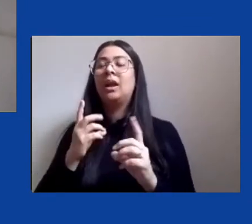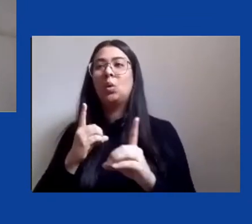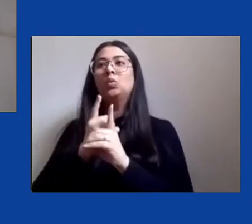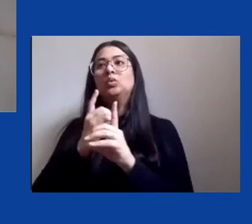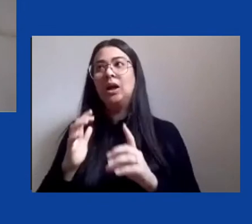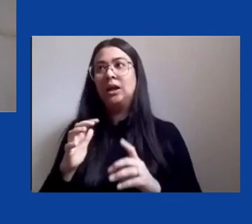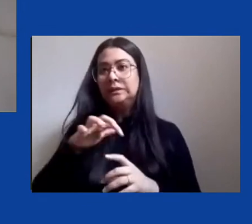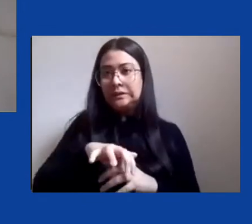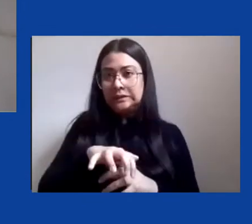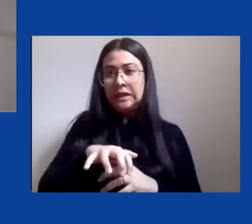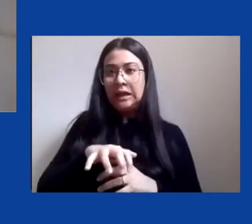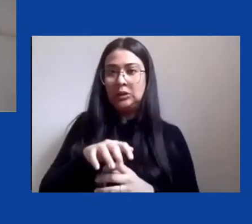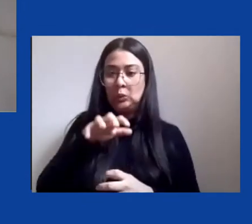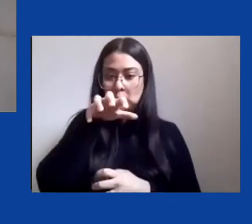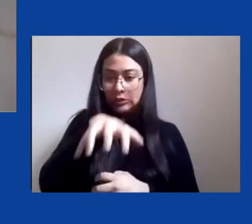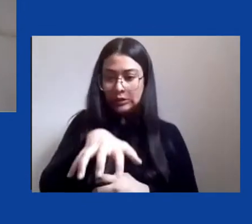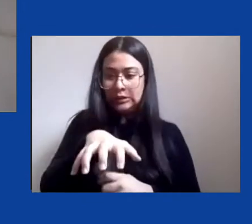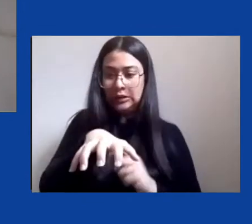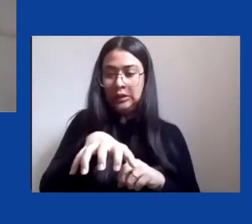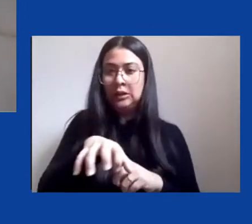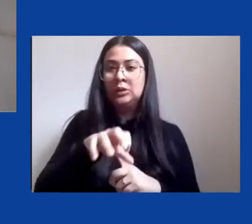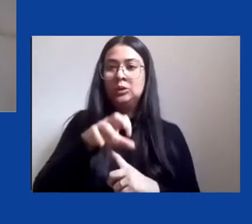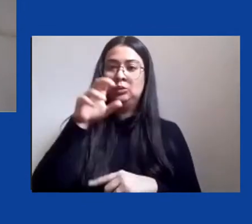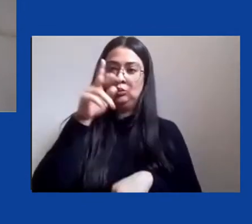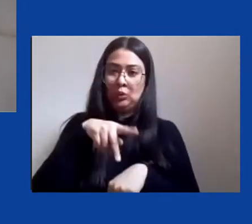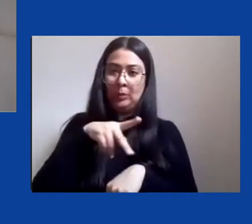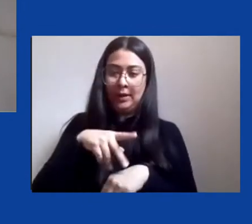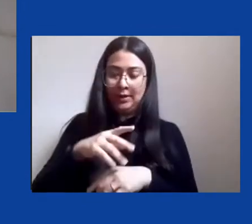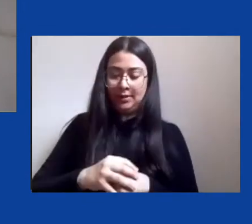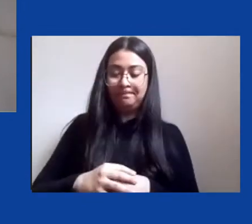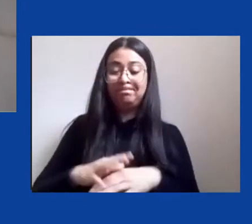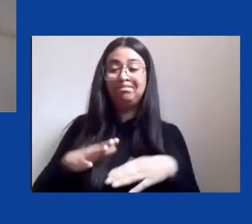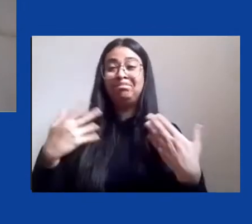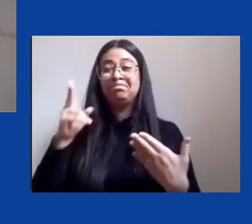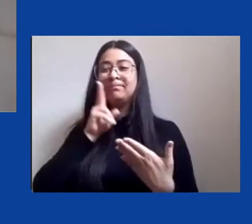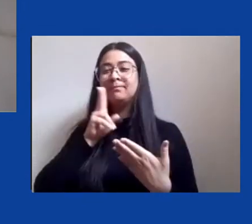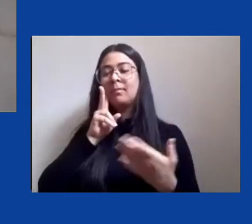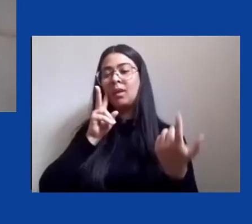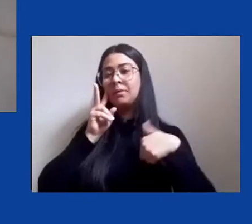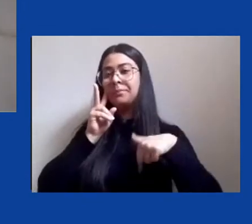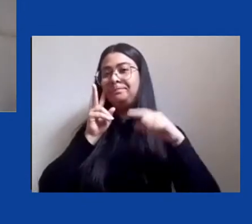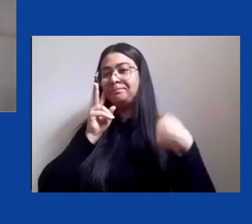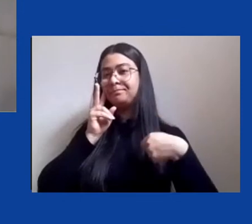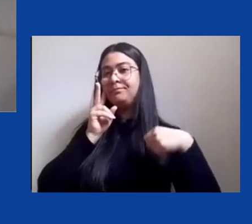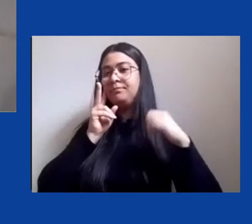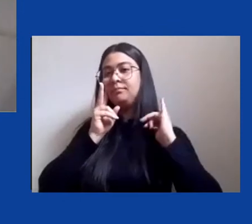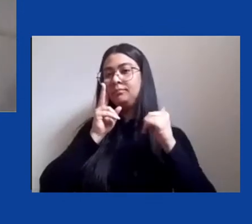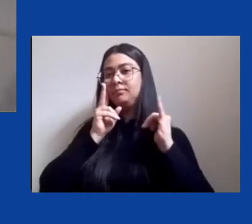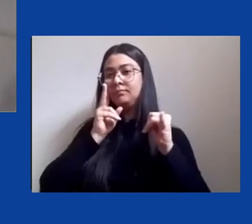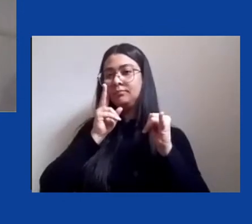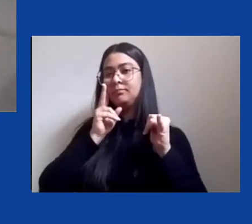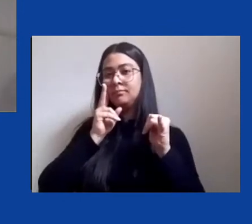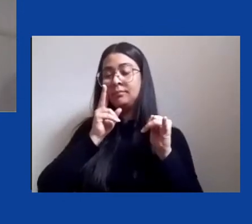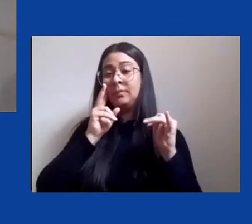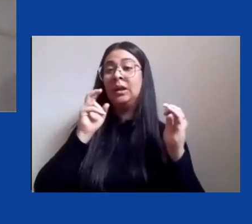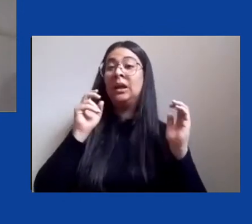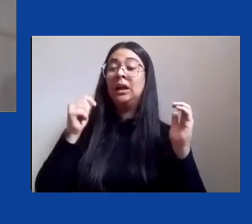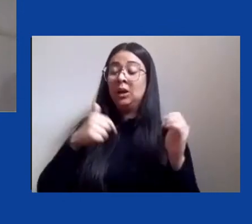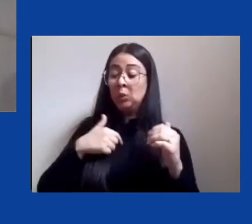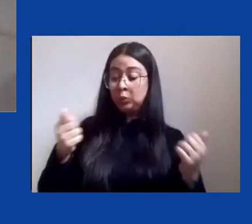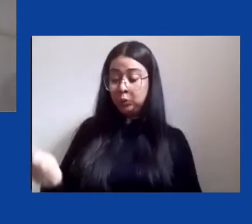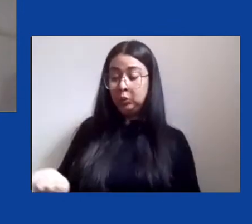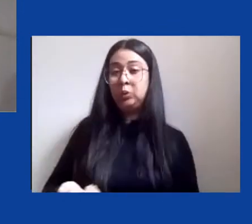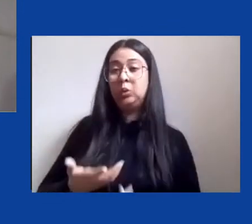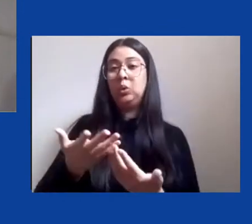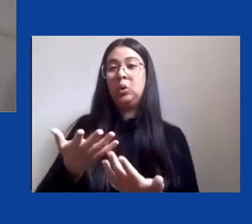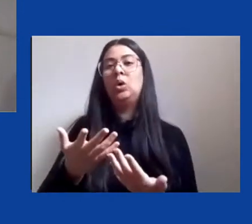história que a gente precisa contar eu faço um diálogo com o Pedro Peruso por conta da